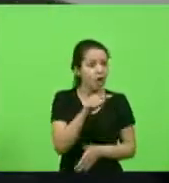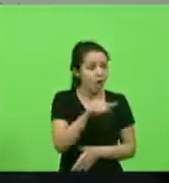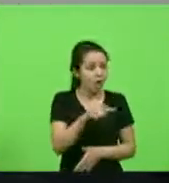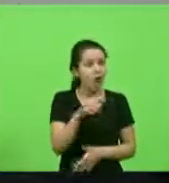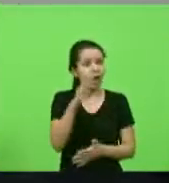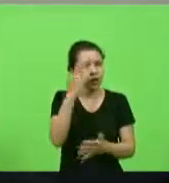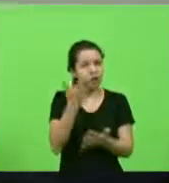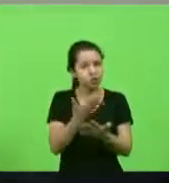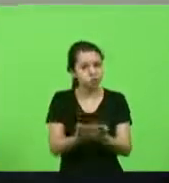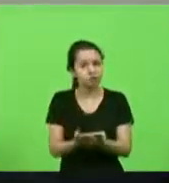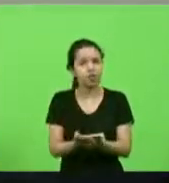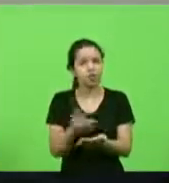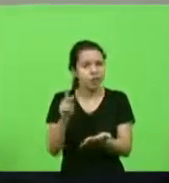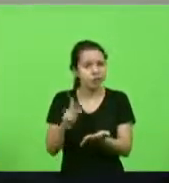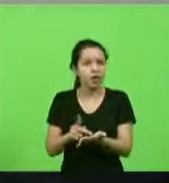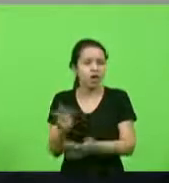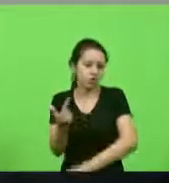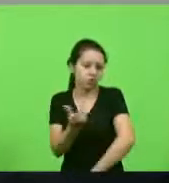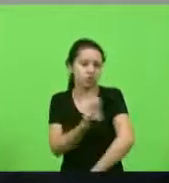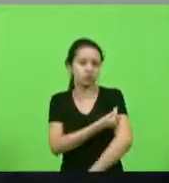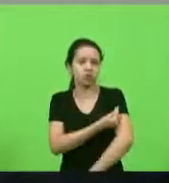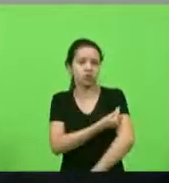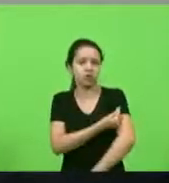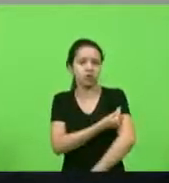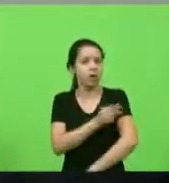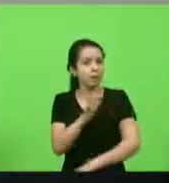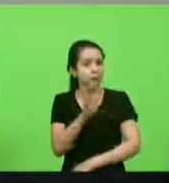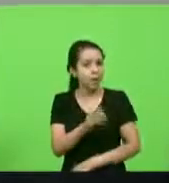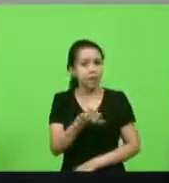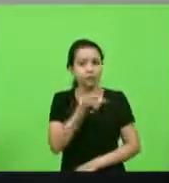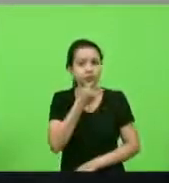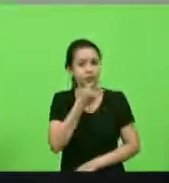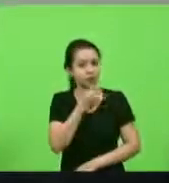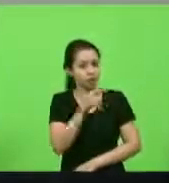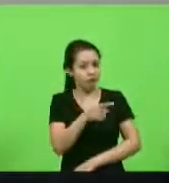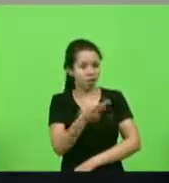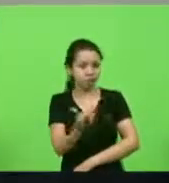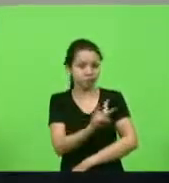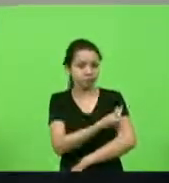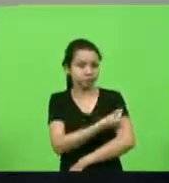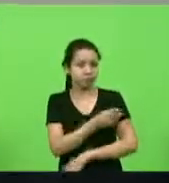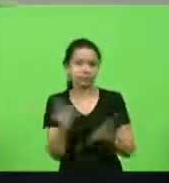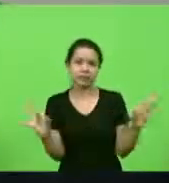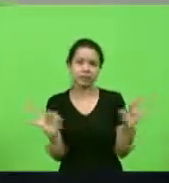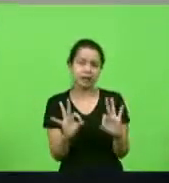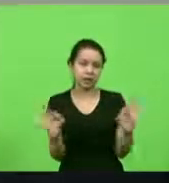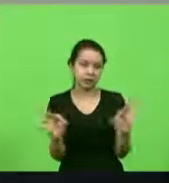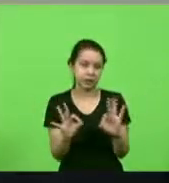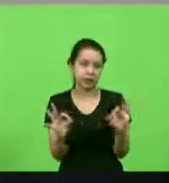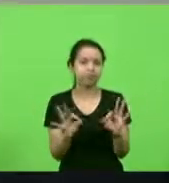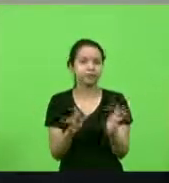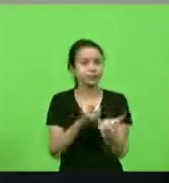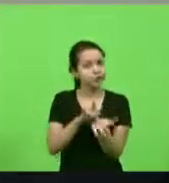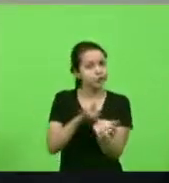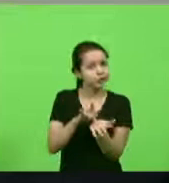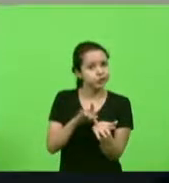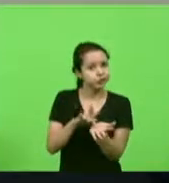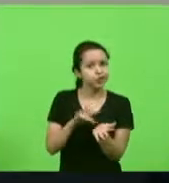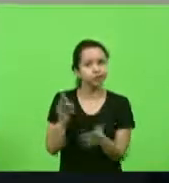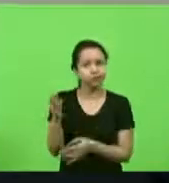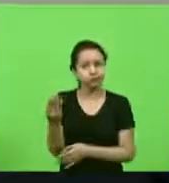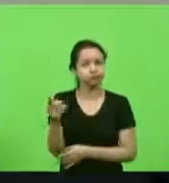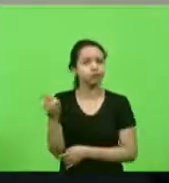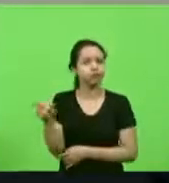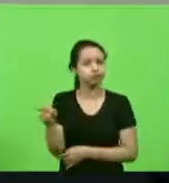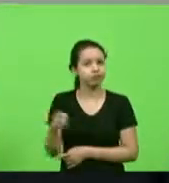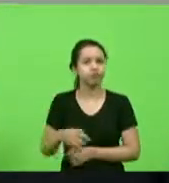recebendo de fato e só que infelizmente não está recebendo então a partir desses vídeos eu